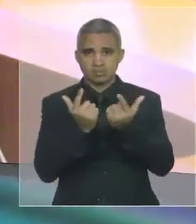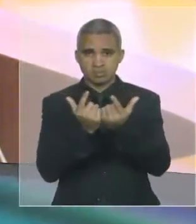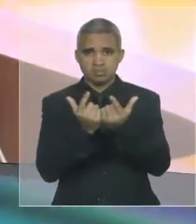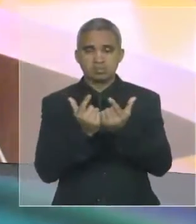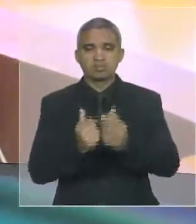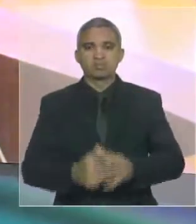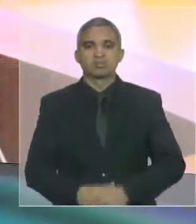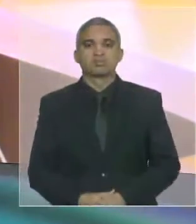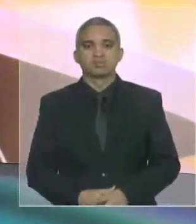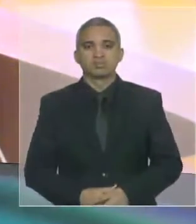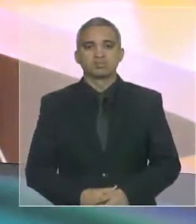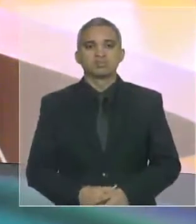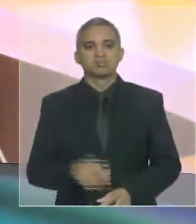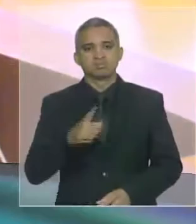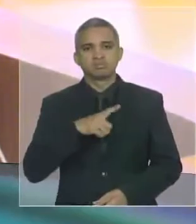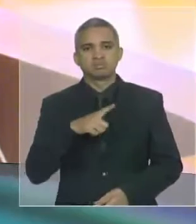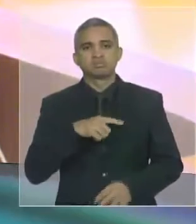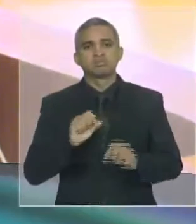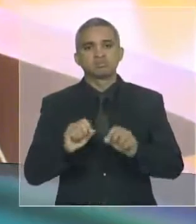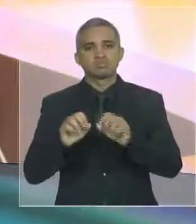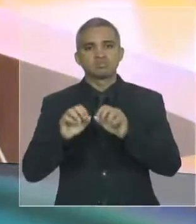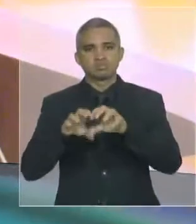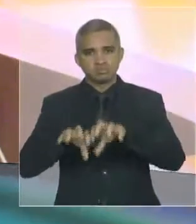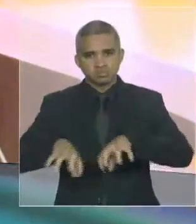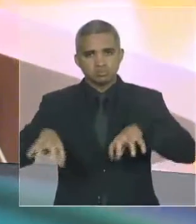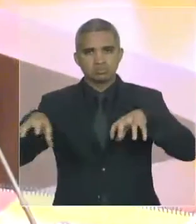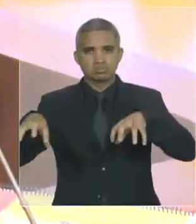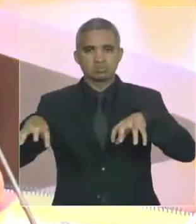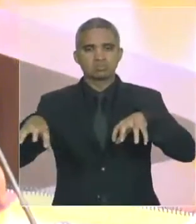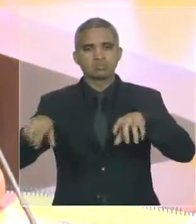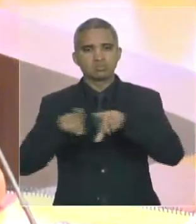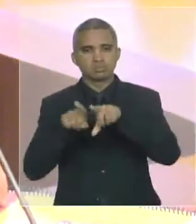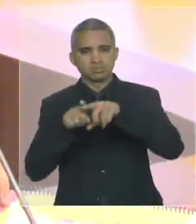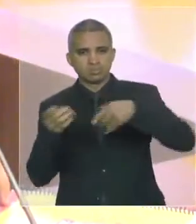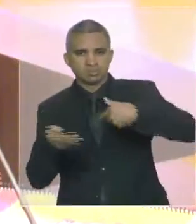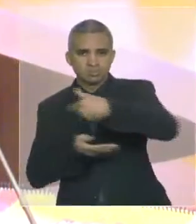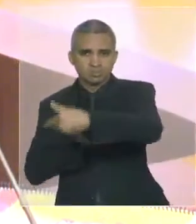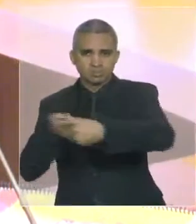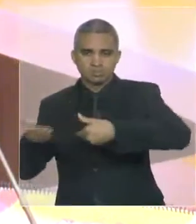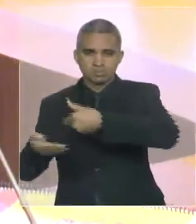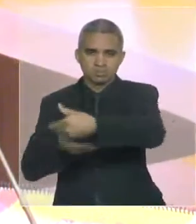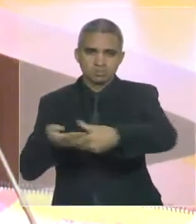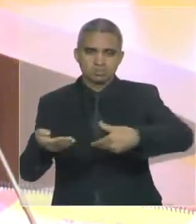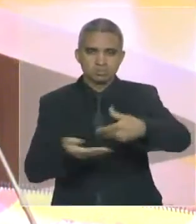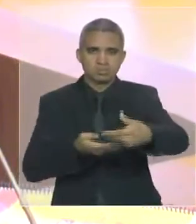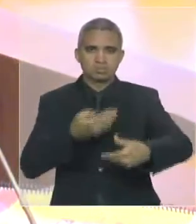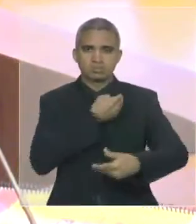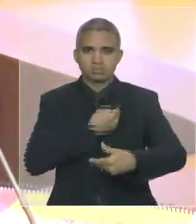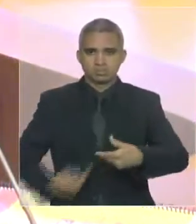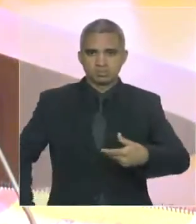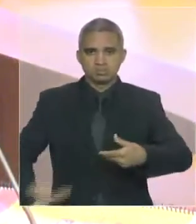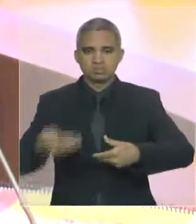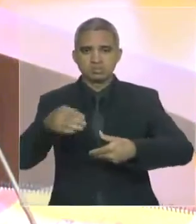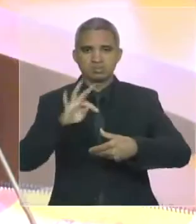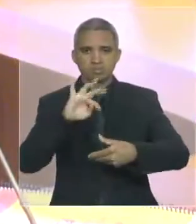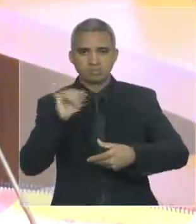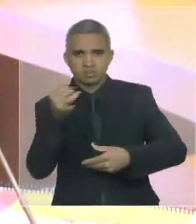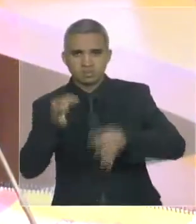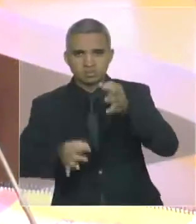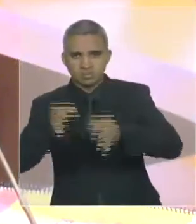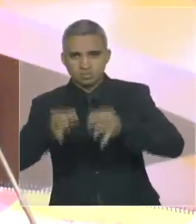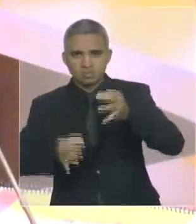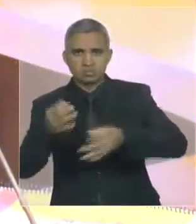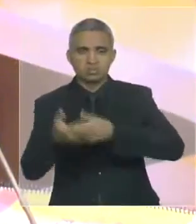da independência e da harmonia na relação com os poderes do Estado. Quero cumprimentar também a